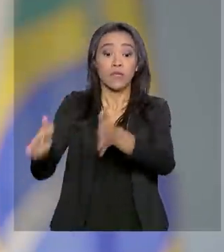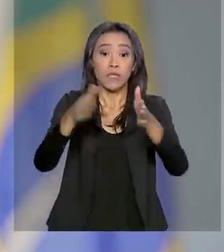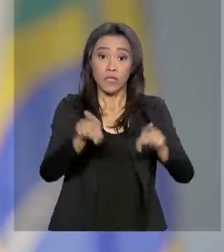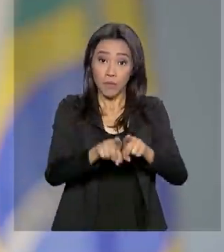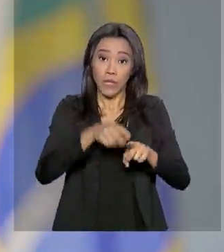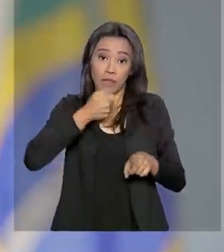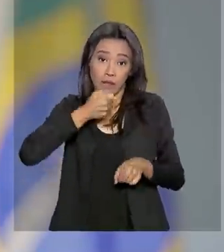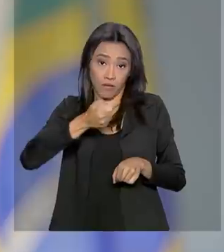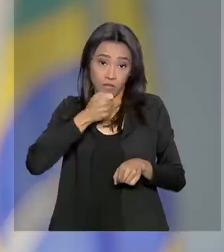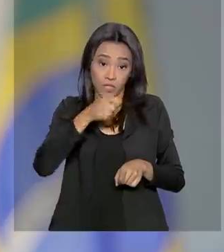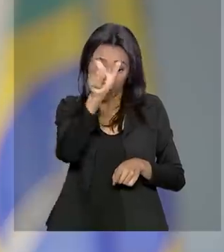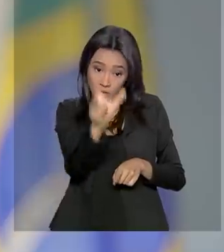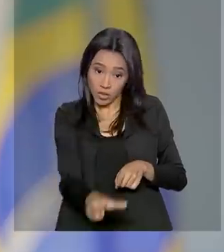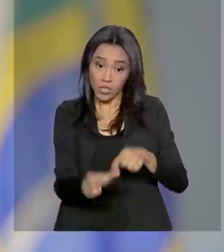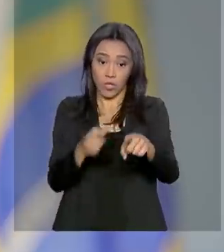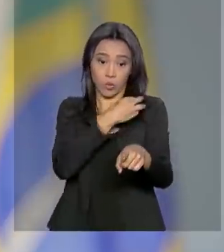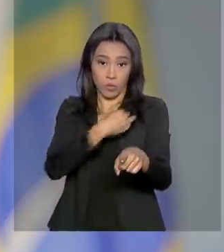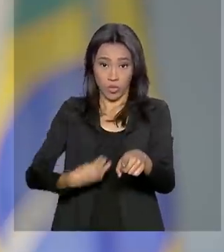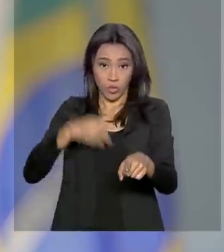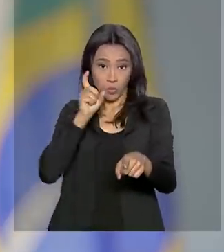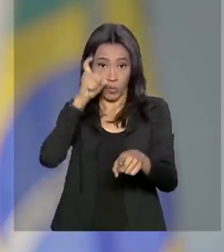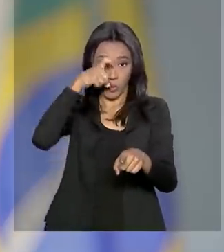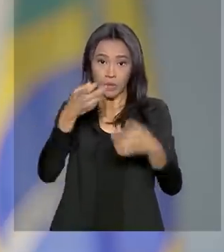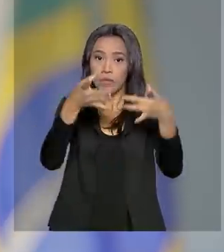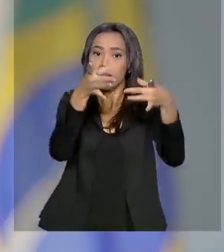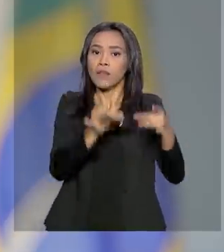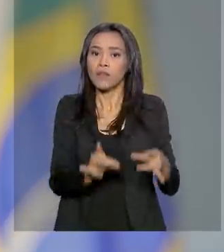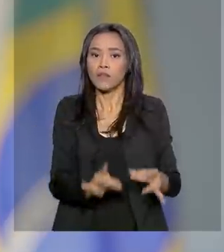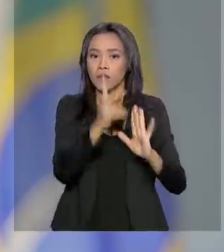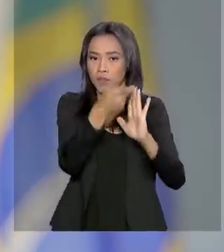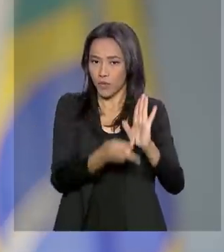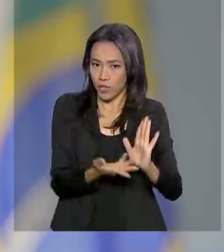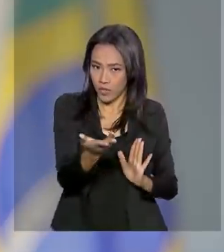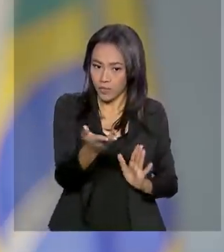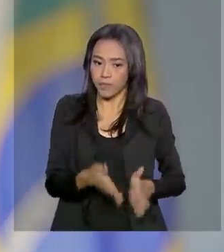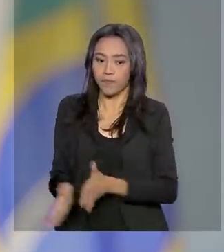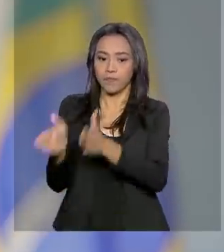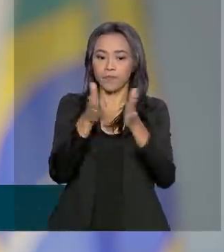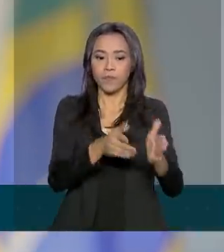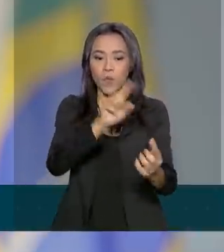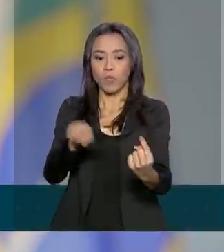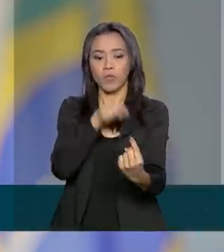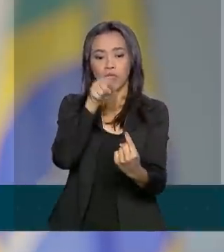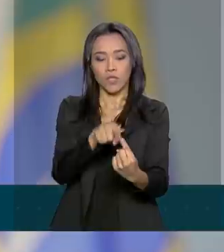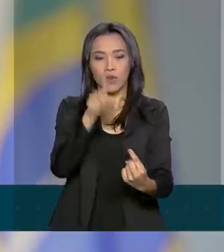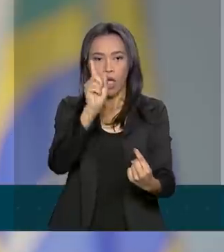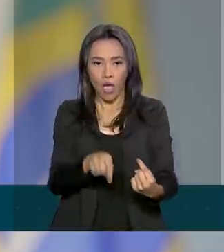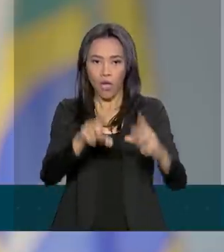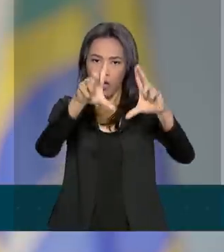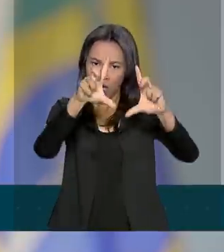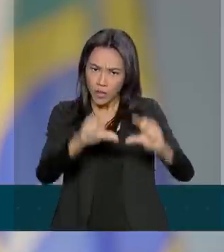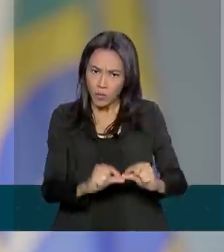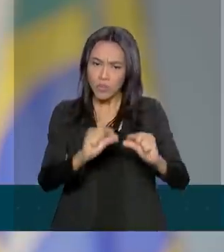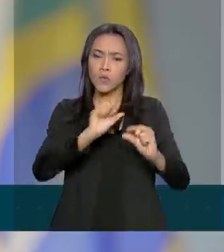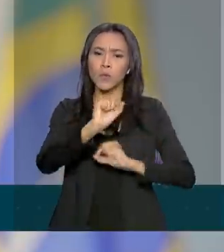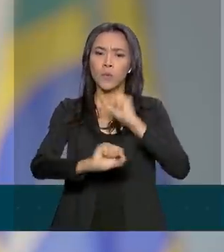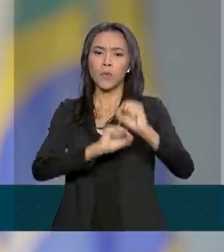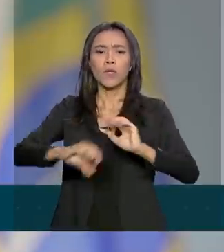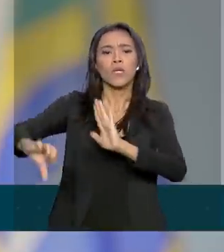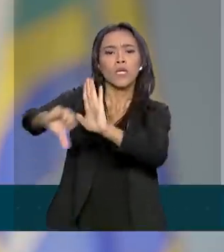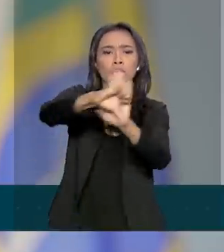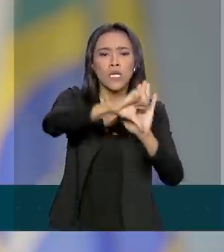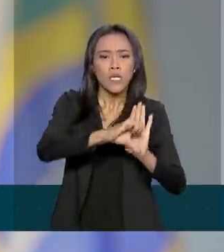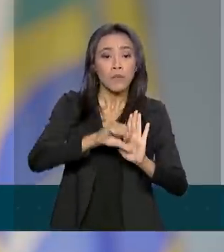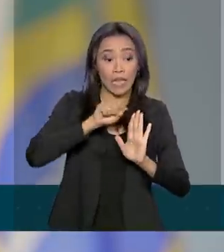equipe, o ministro Sérgio Moro detalhou o projeto. O objetivo é reduzir drasticamente os índices de criminalidade nesses municípios